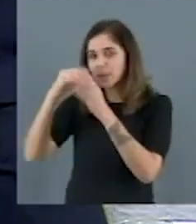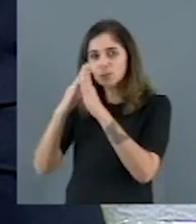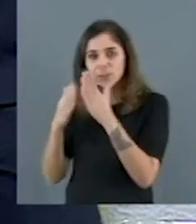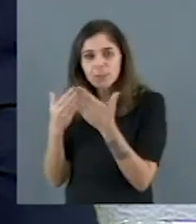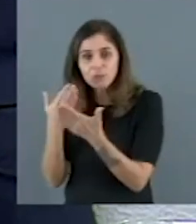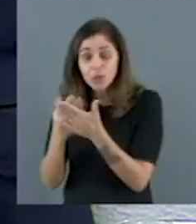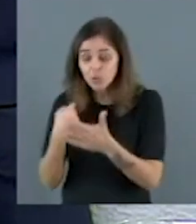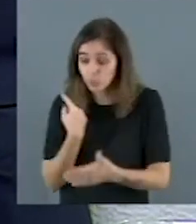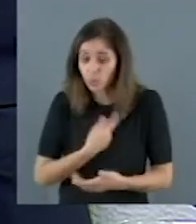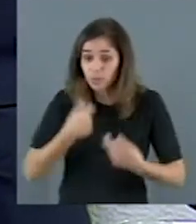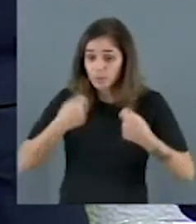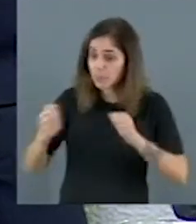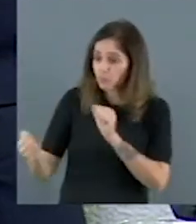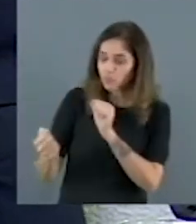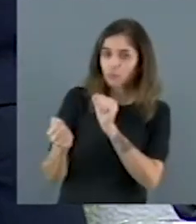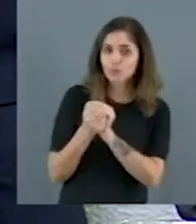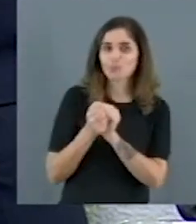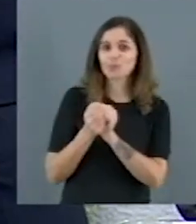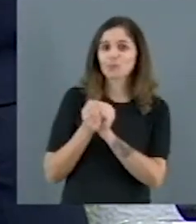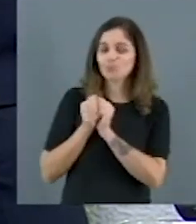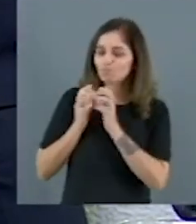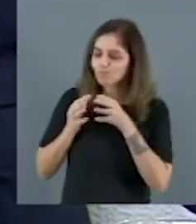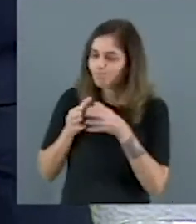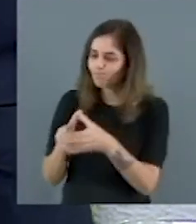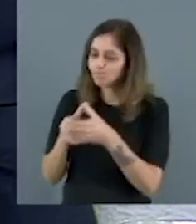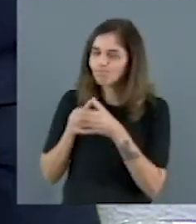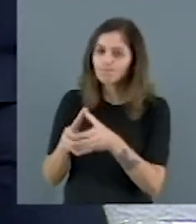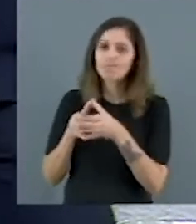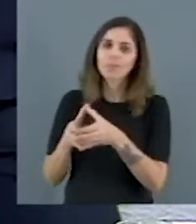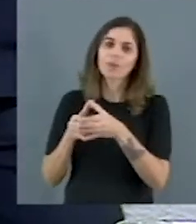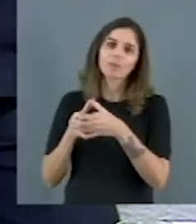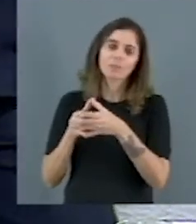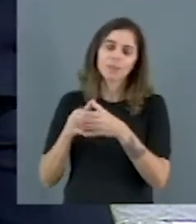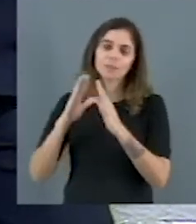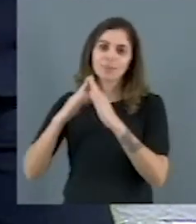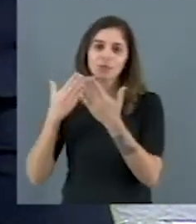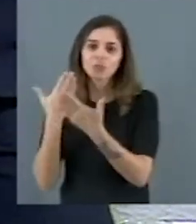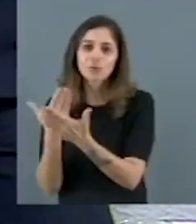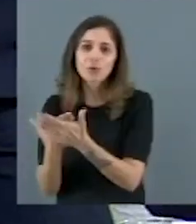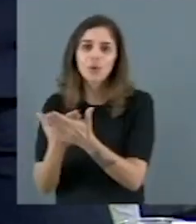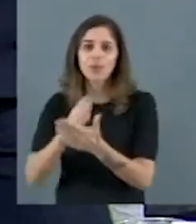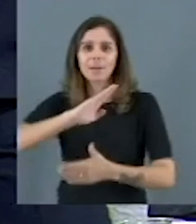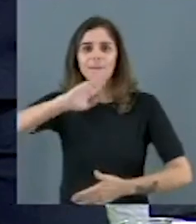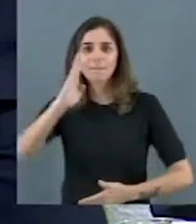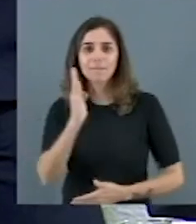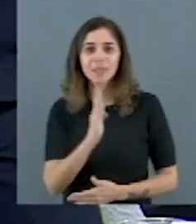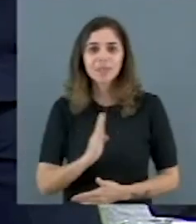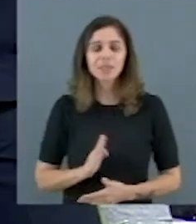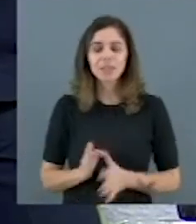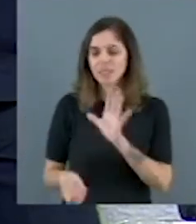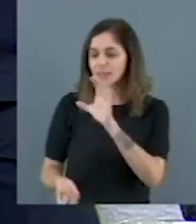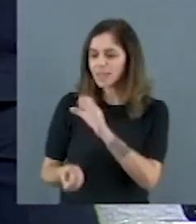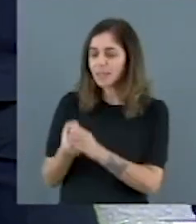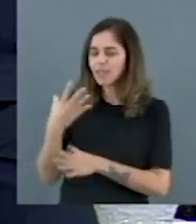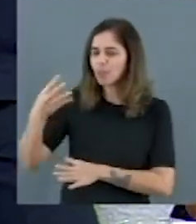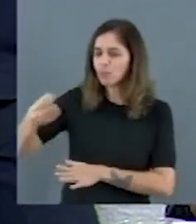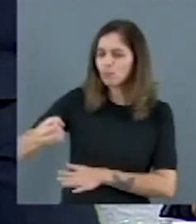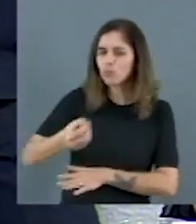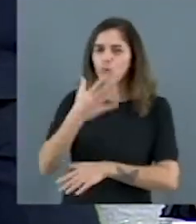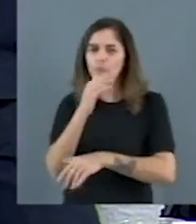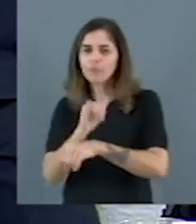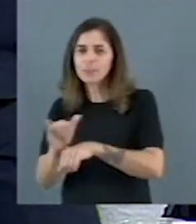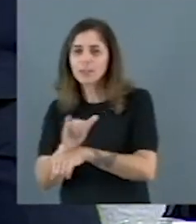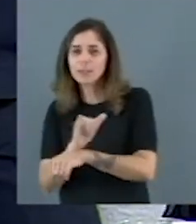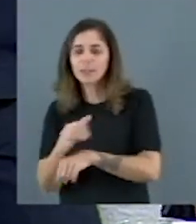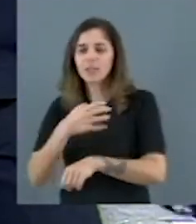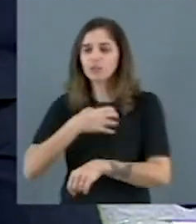precisamos, ao estar nesse cotidiano das escolas brasileiras, construir um outro modo de se entender nesse mundo